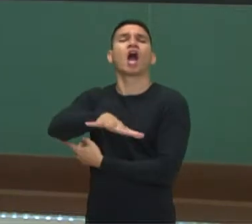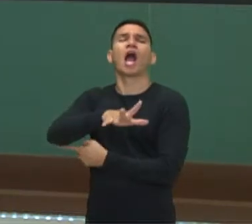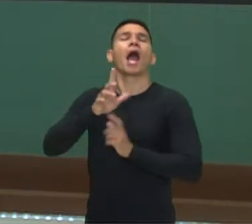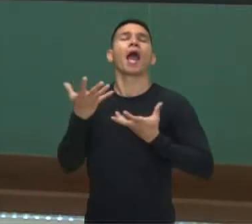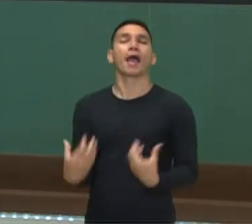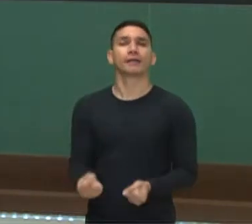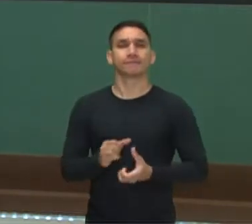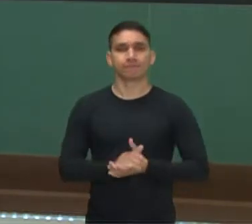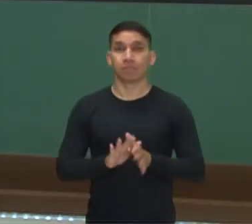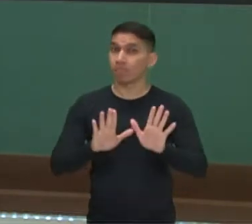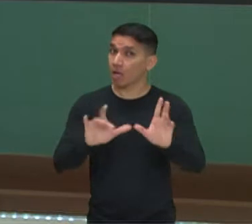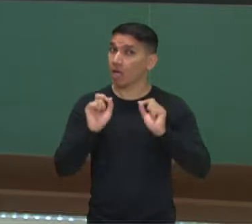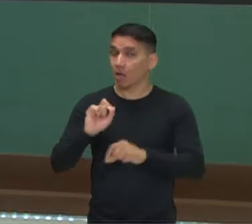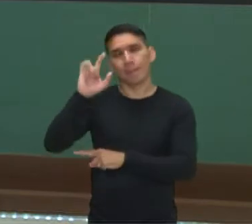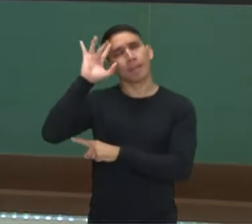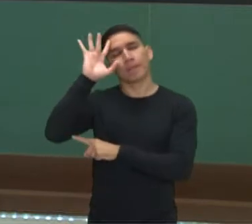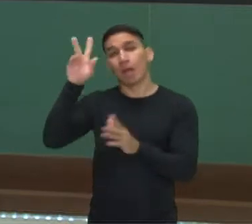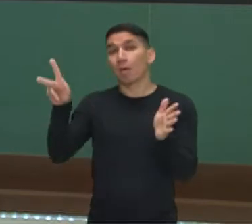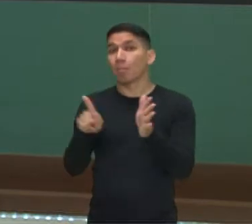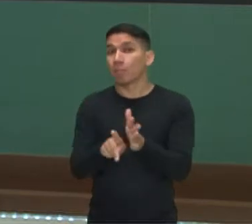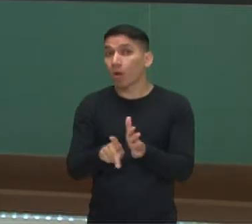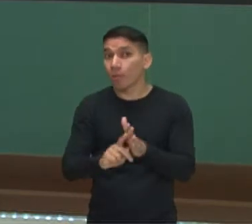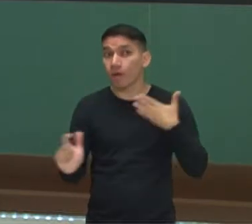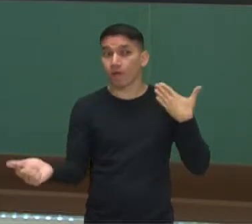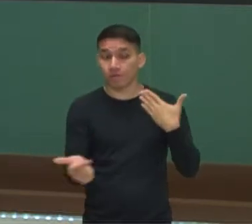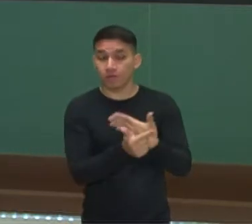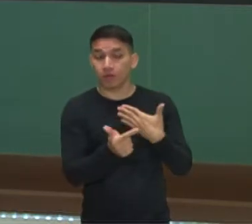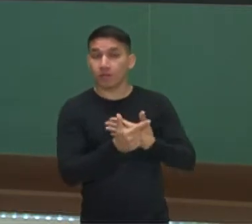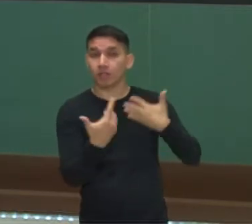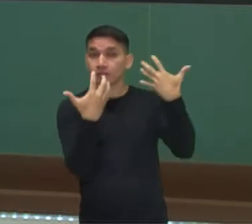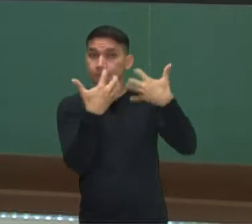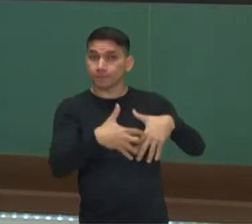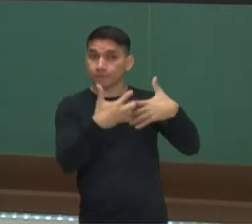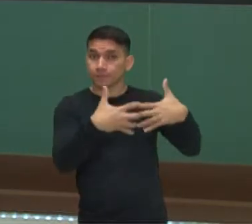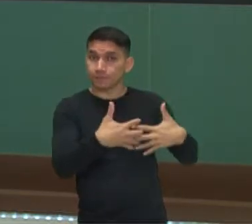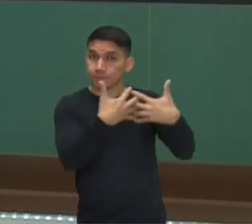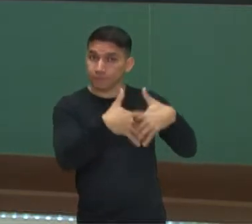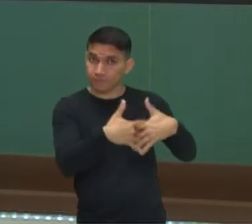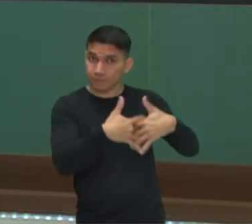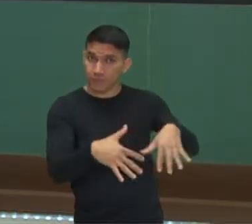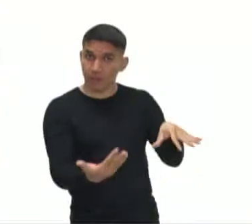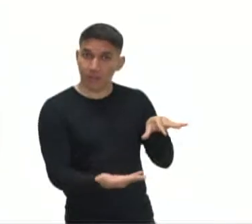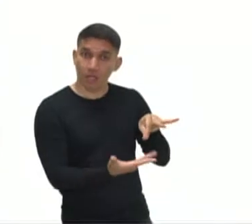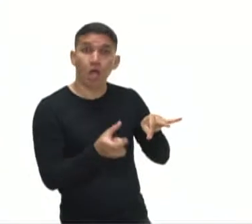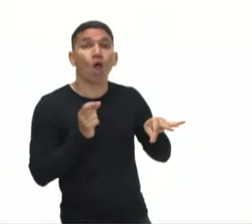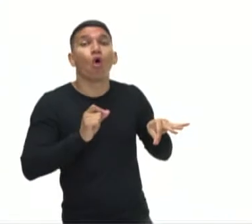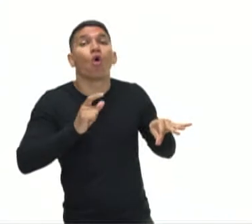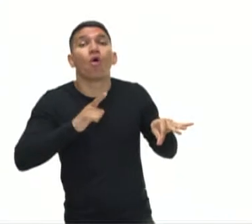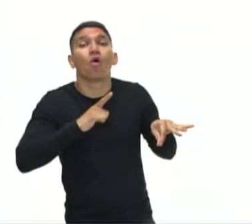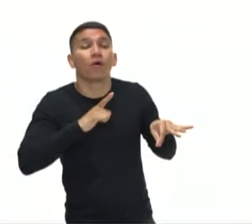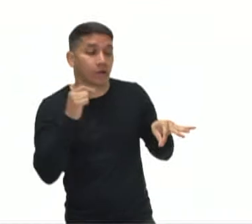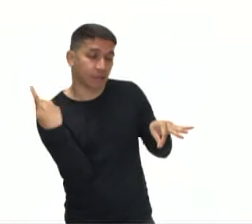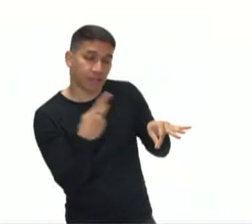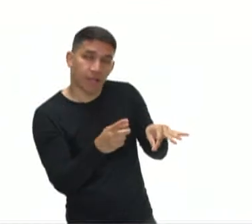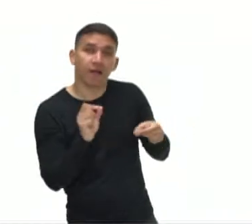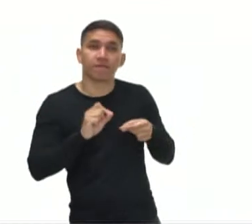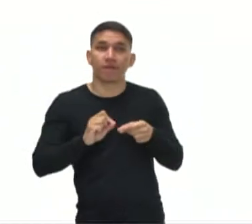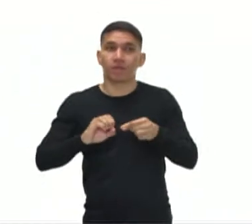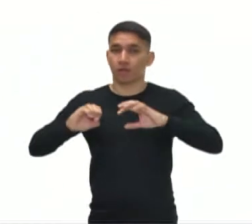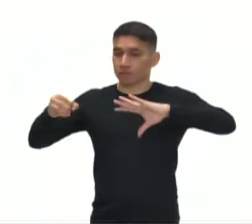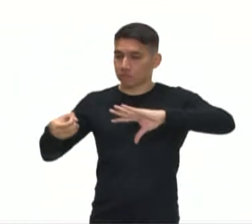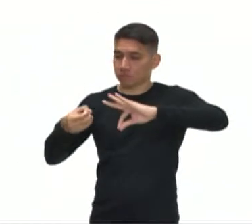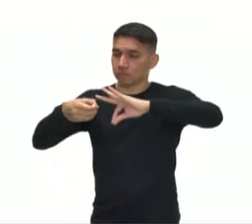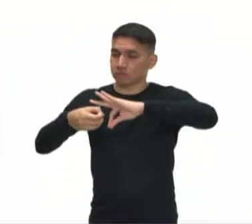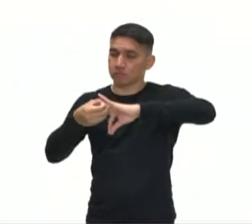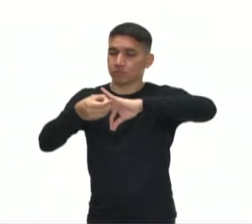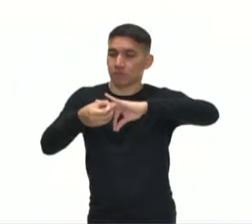Mas, pensando na função do sistema genital feminino, o papel é a produção dos gametas, que são